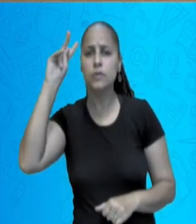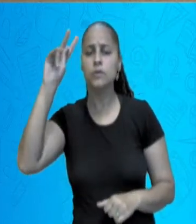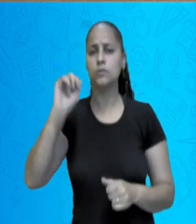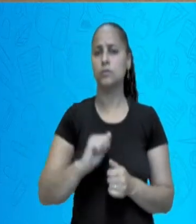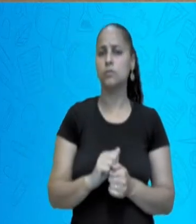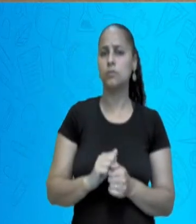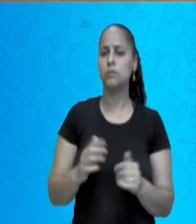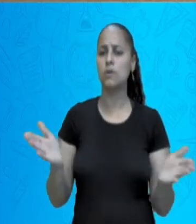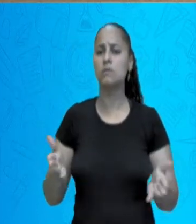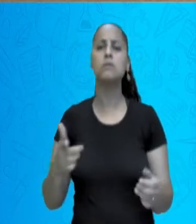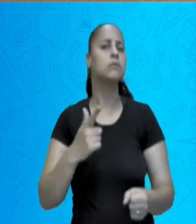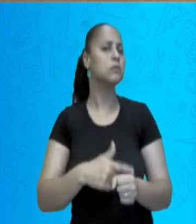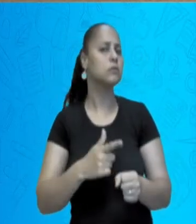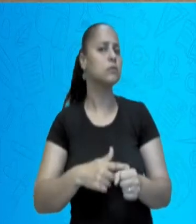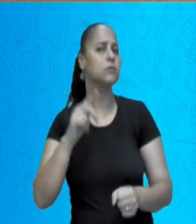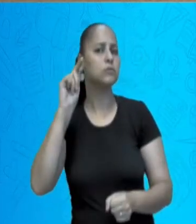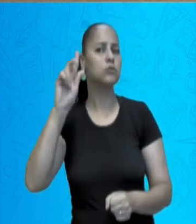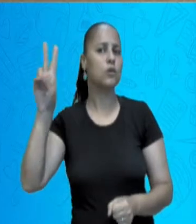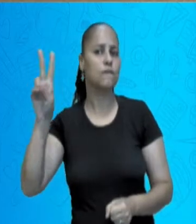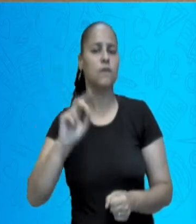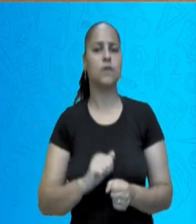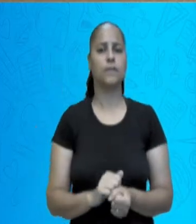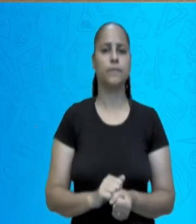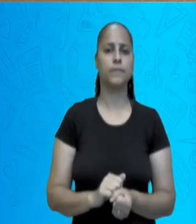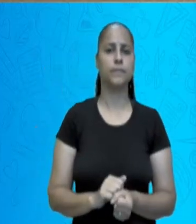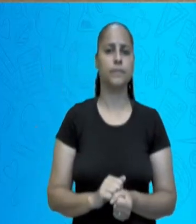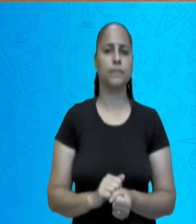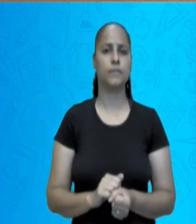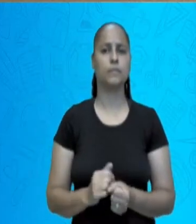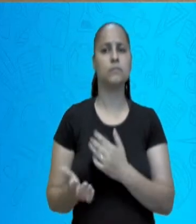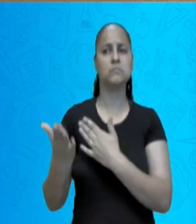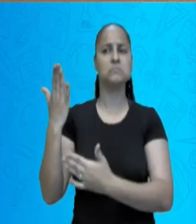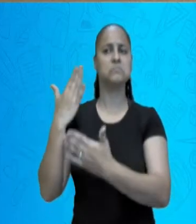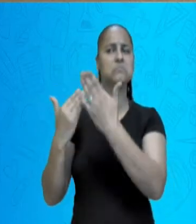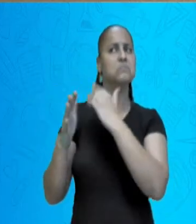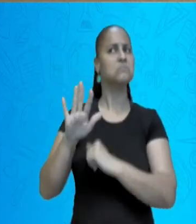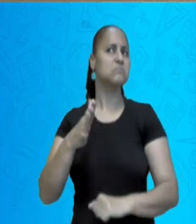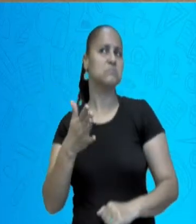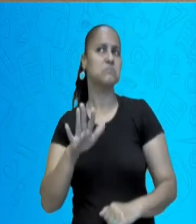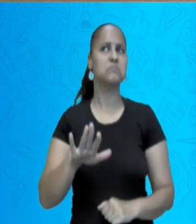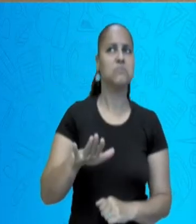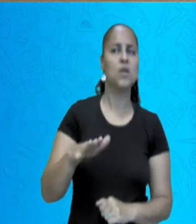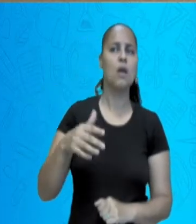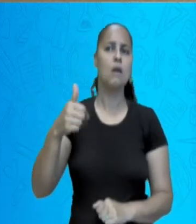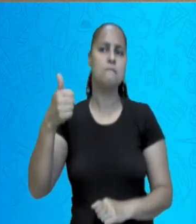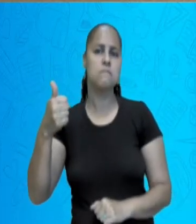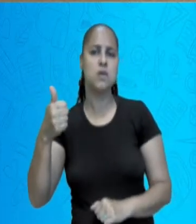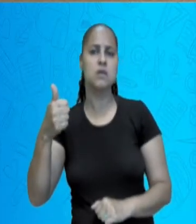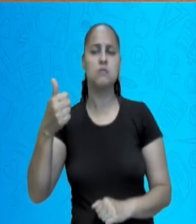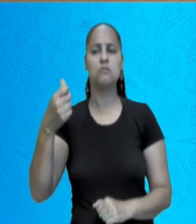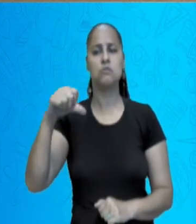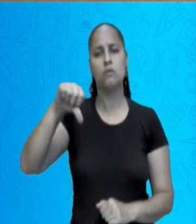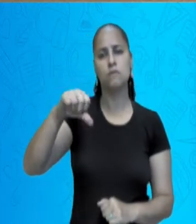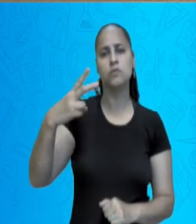de que, aqui na nossa cidade, em Governador Valadares, nos meados do início do século 1920,